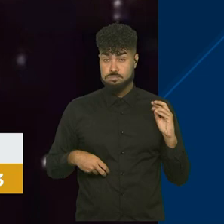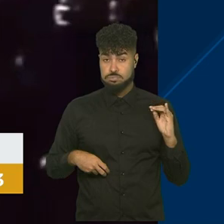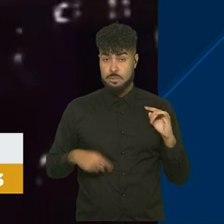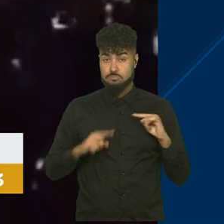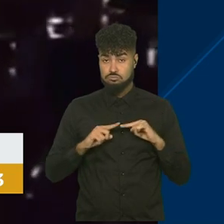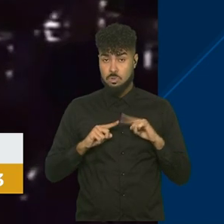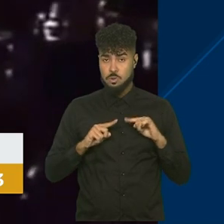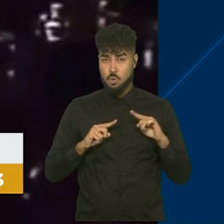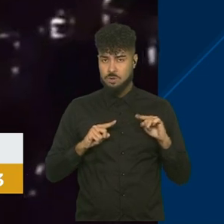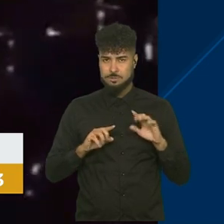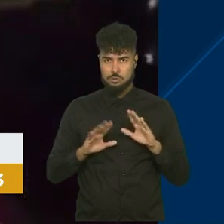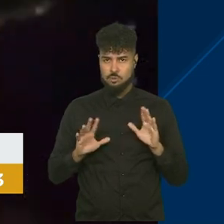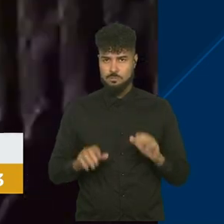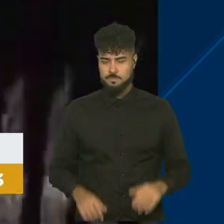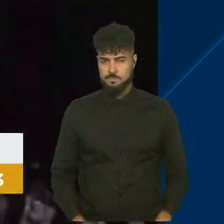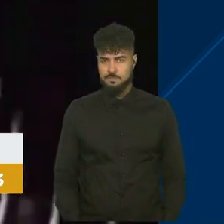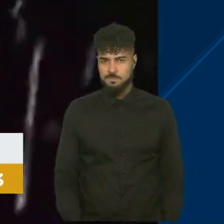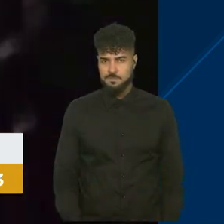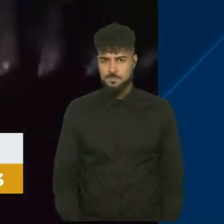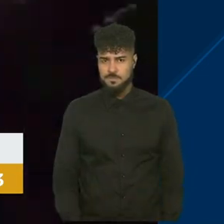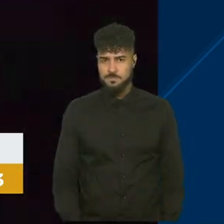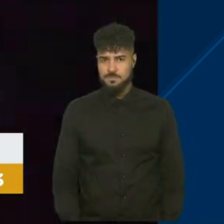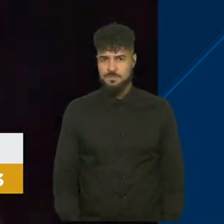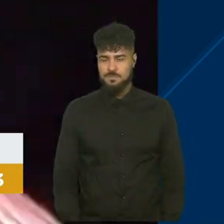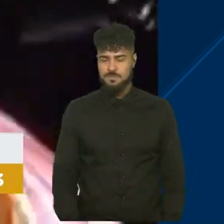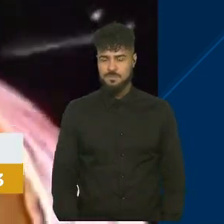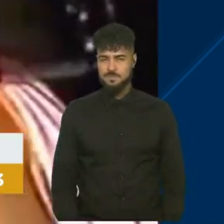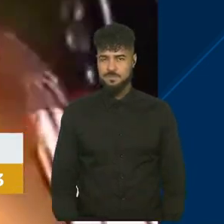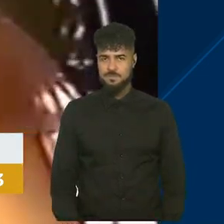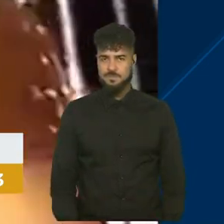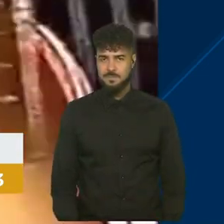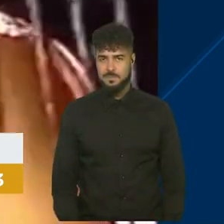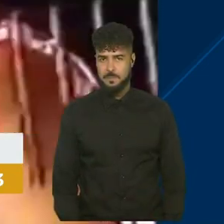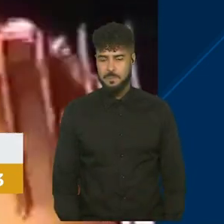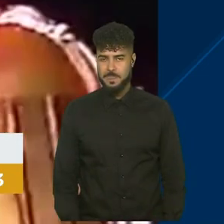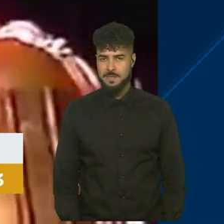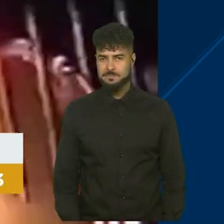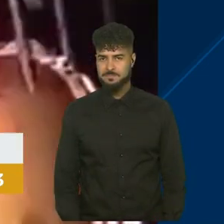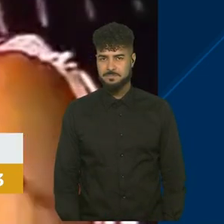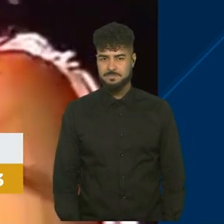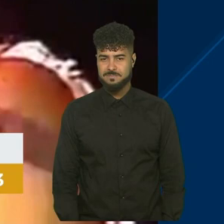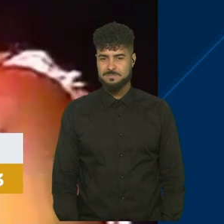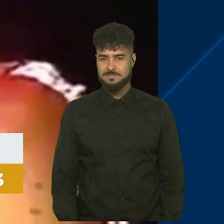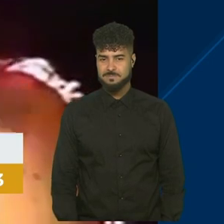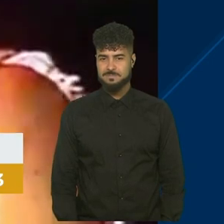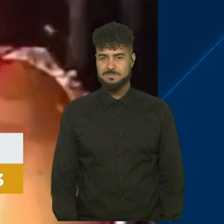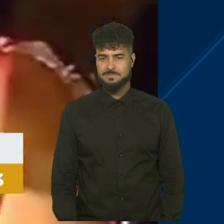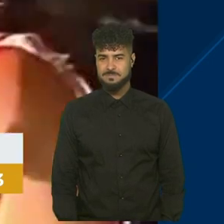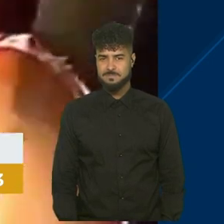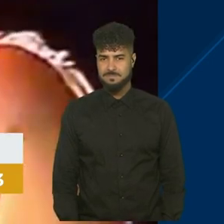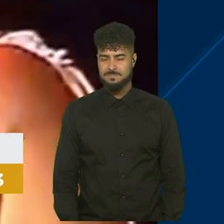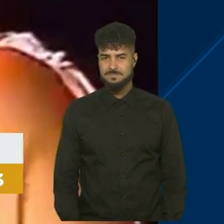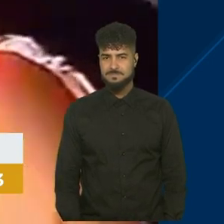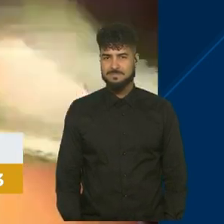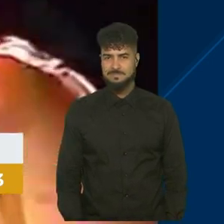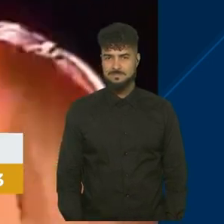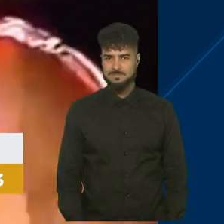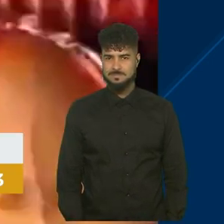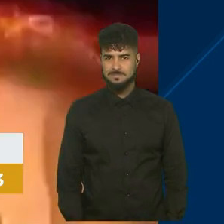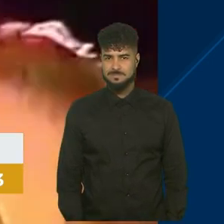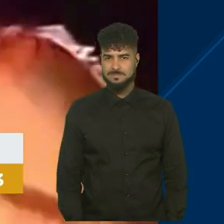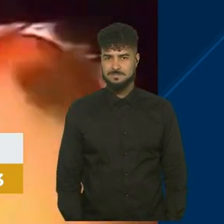ouvir agora.